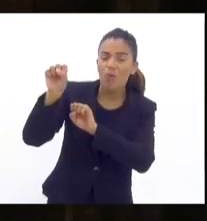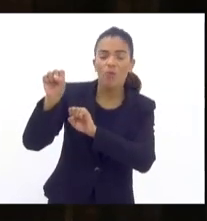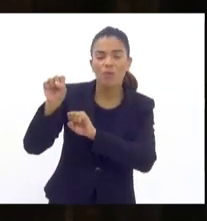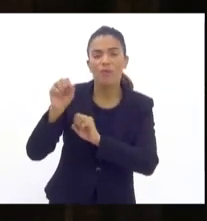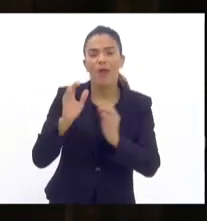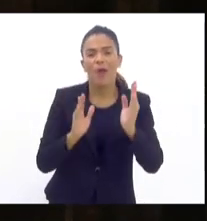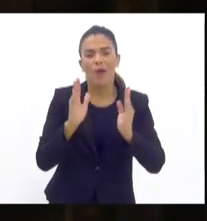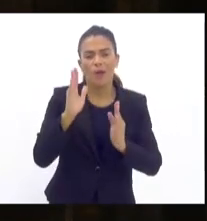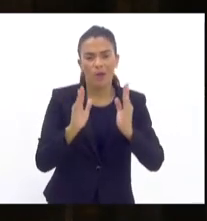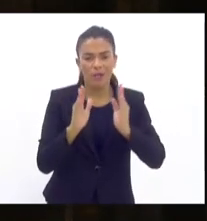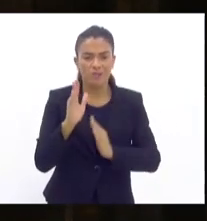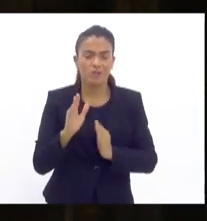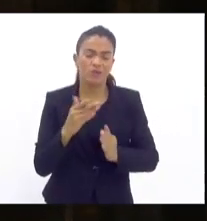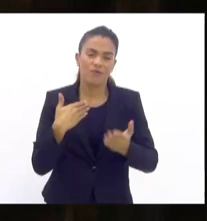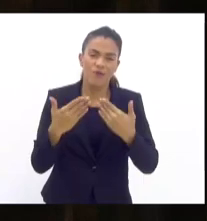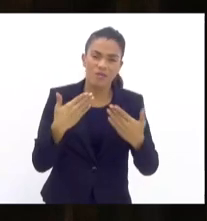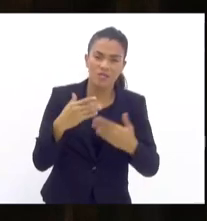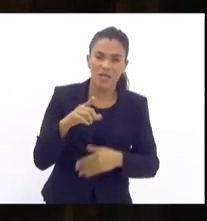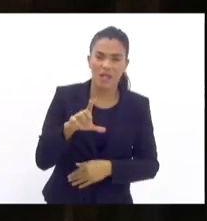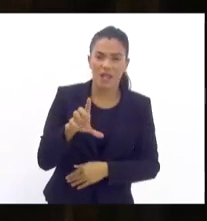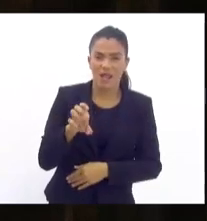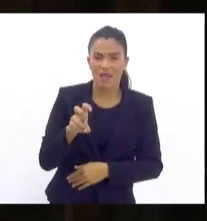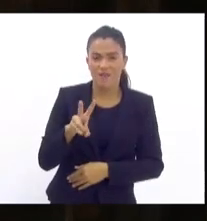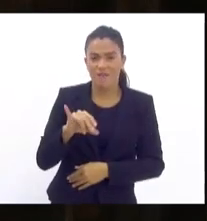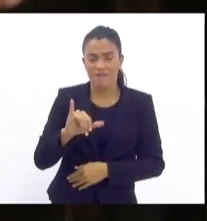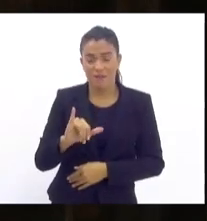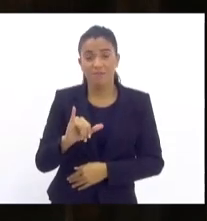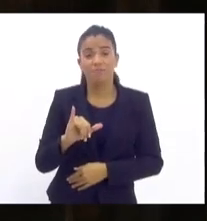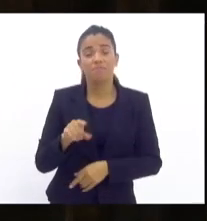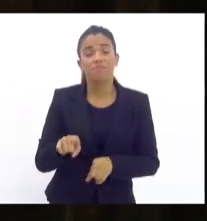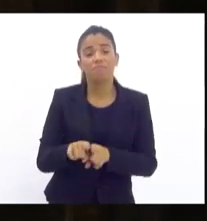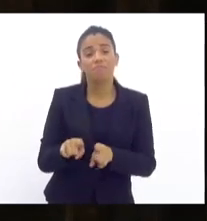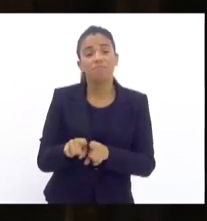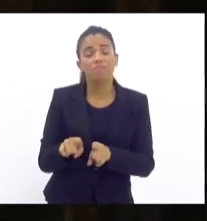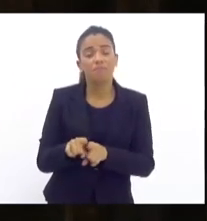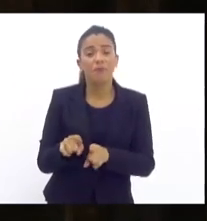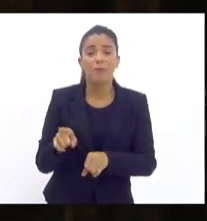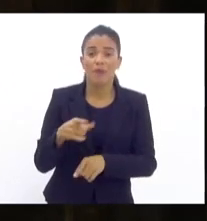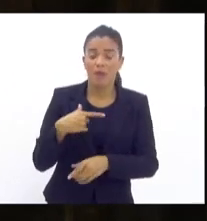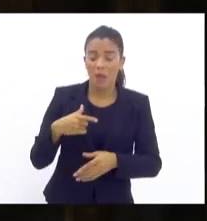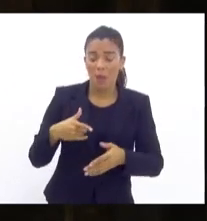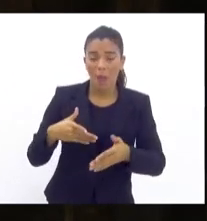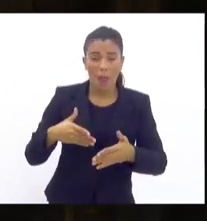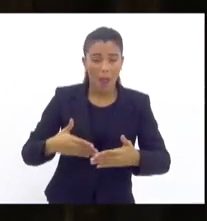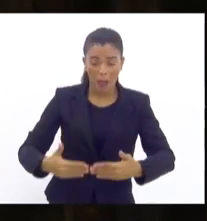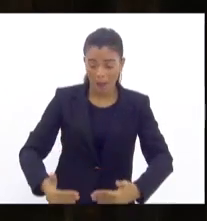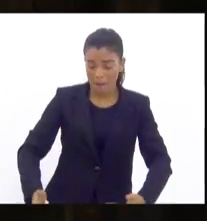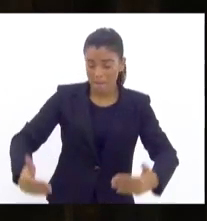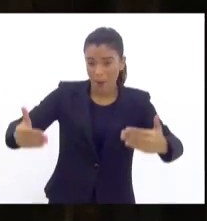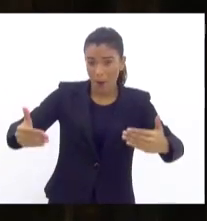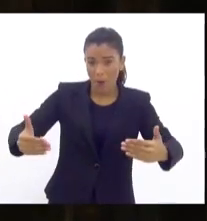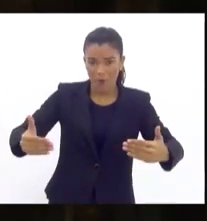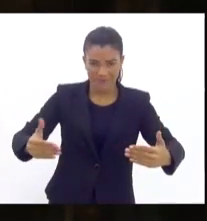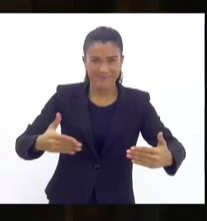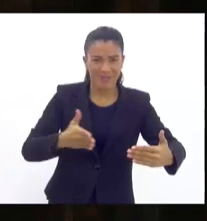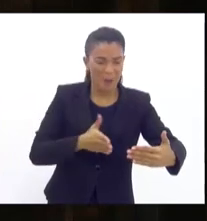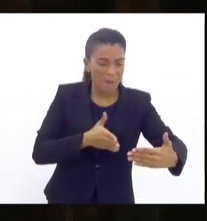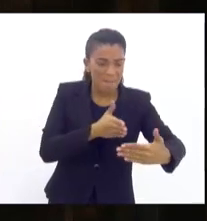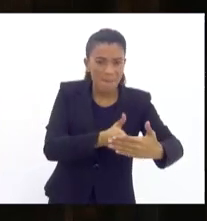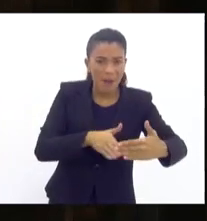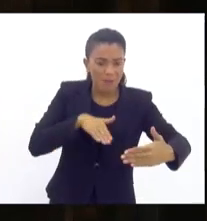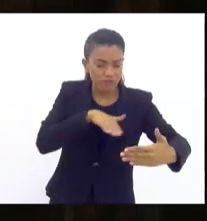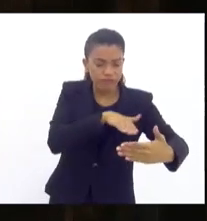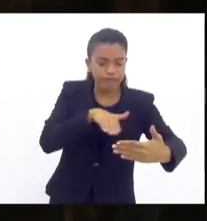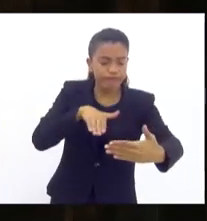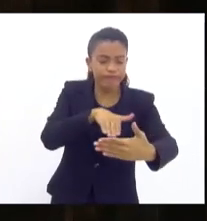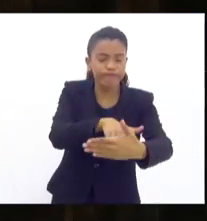na ocasião estava até com o Levi, uma senhora do lado de dentro do portão e tirou a barricada que estava em frente ao portão da garagem dela e ela se ajoelhou e começou